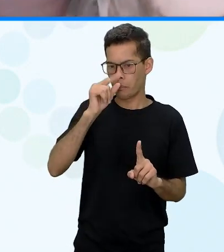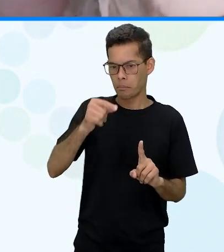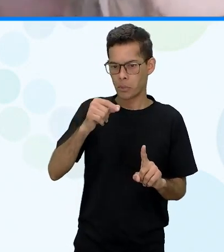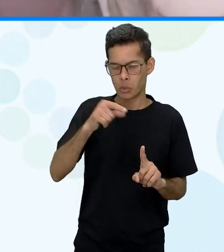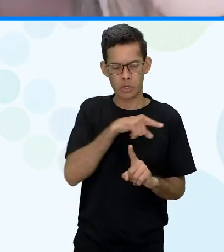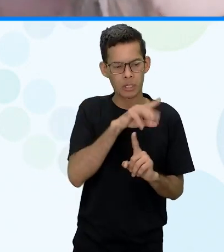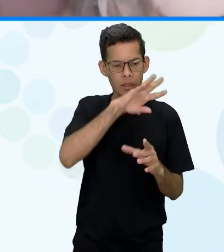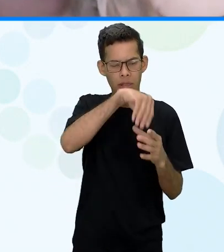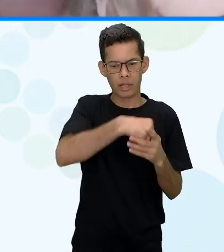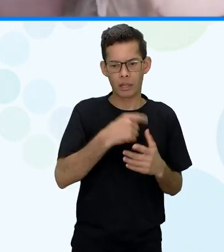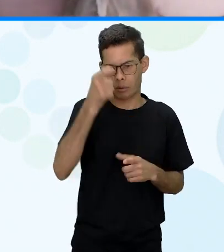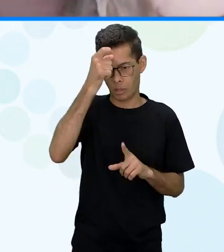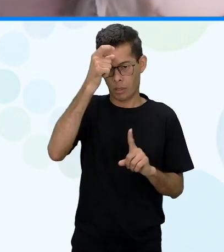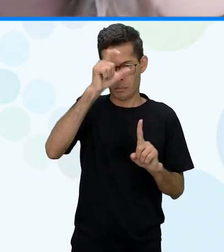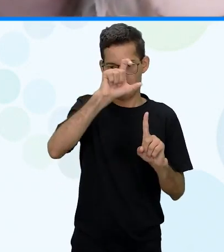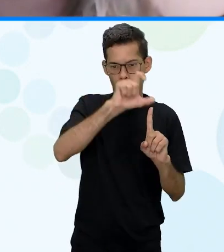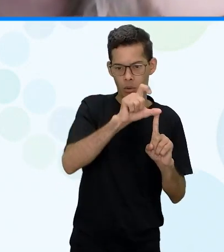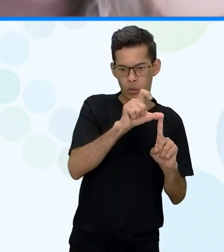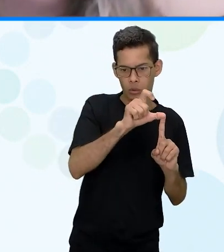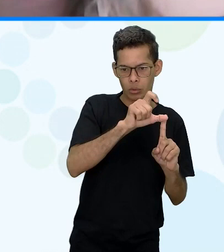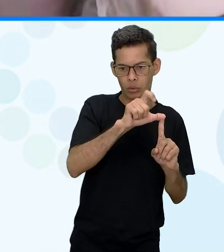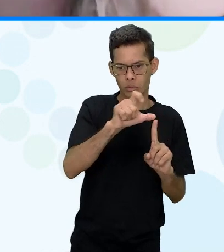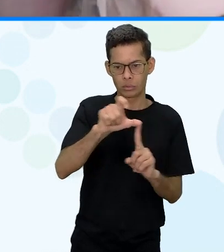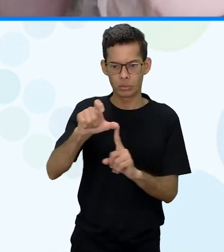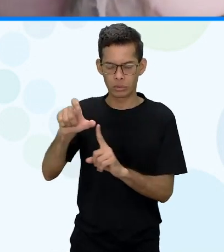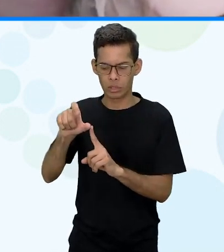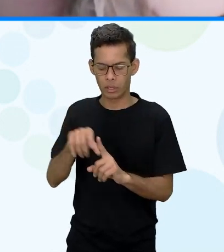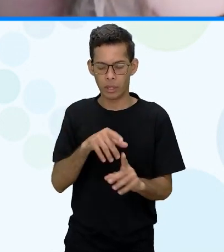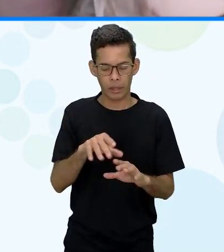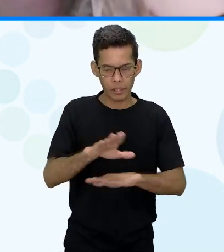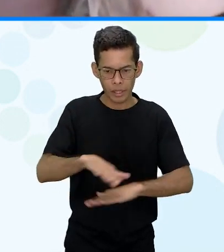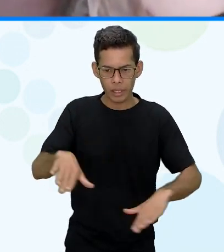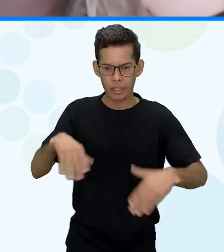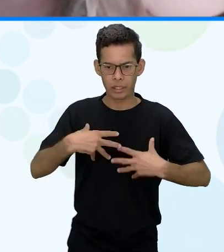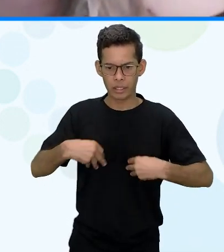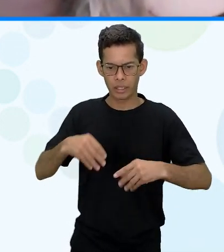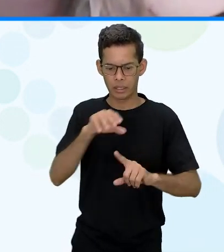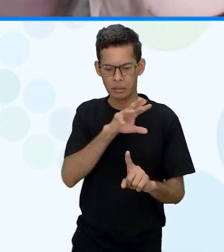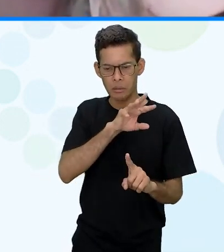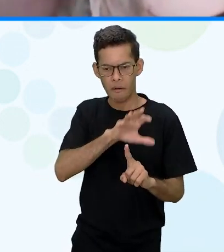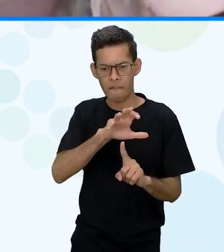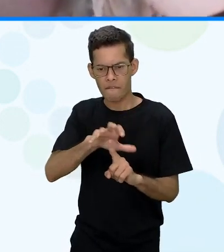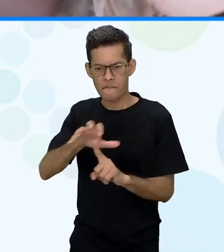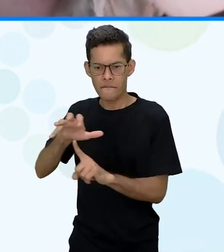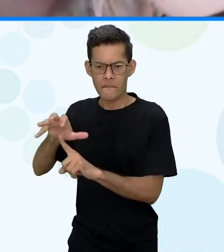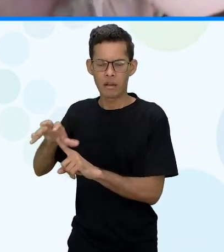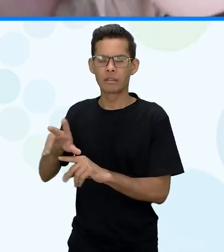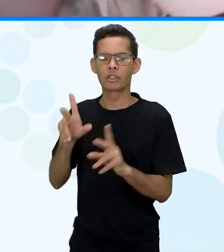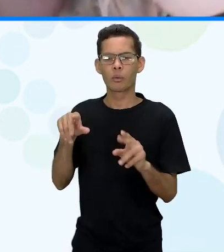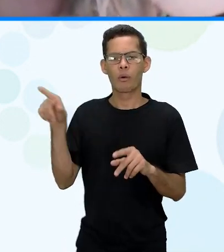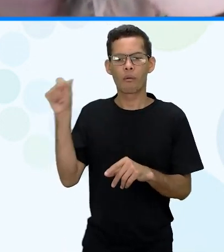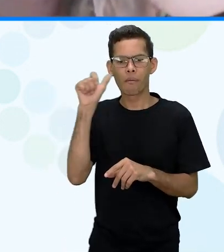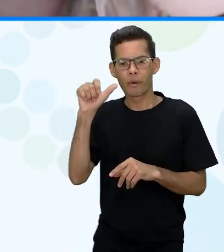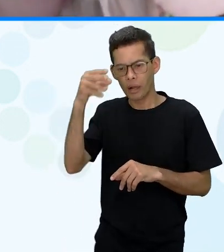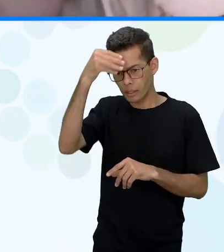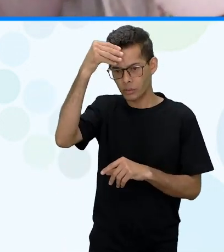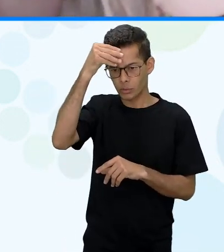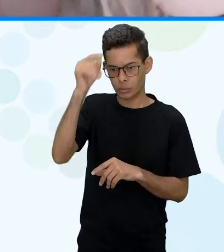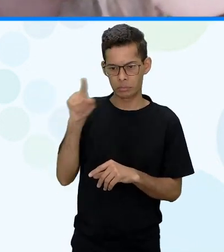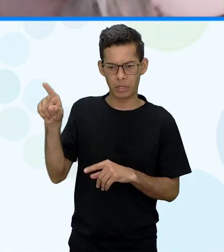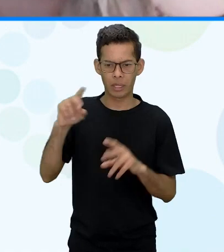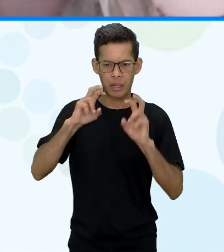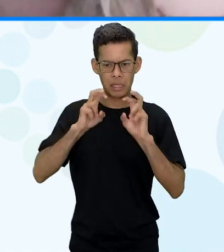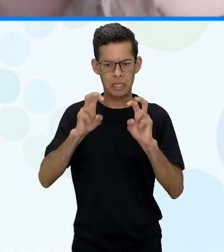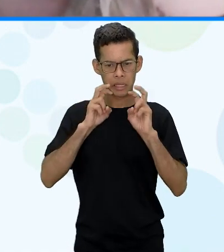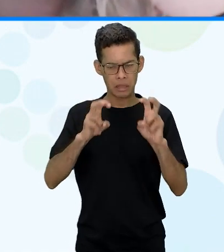tinham demônio elas que enfeitiçavam as crianças né tanto é que a filha sobrinha dele gritavam